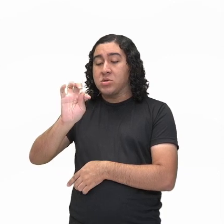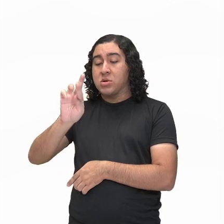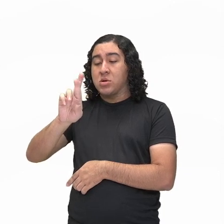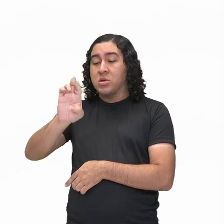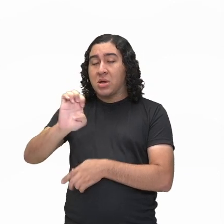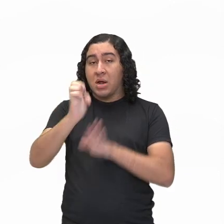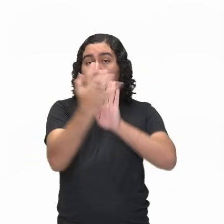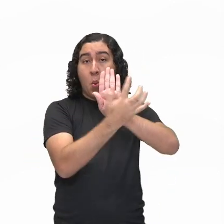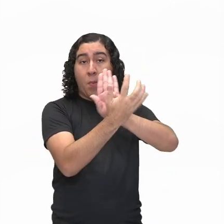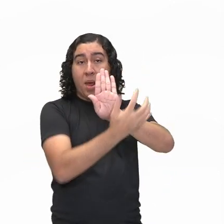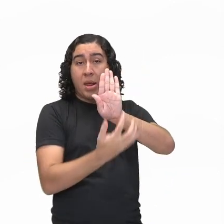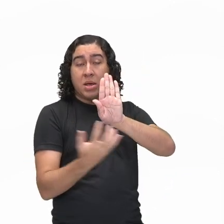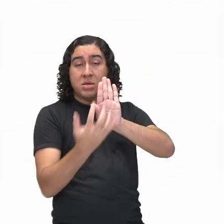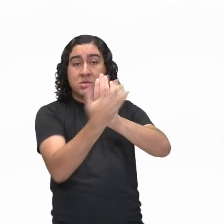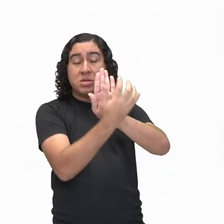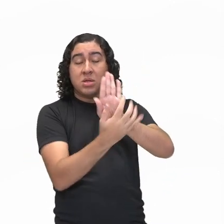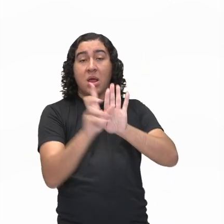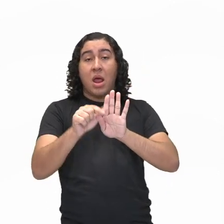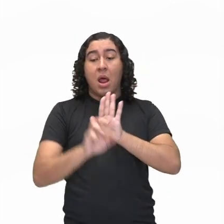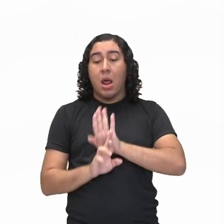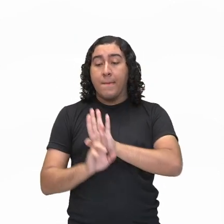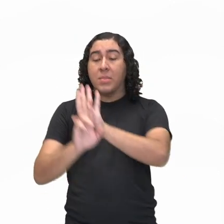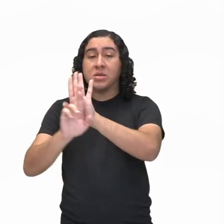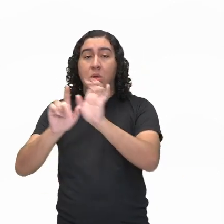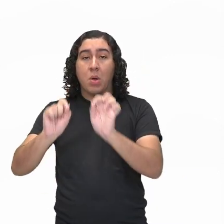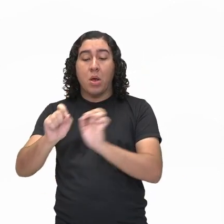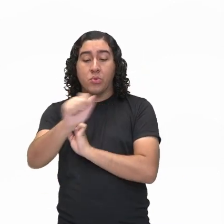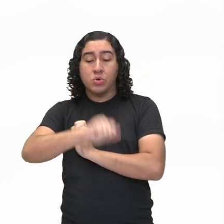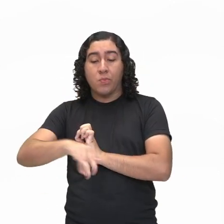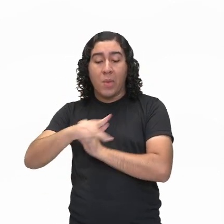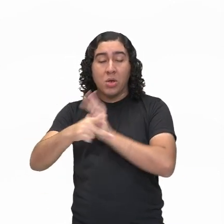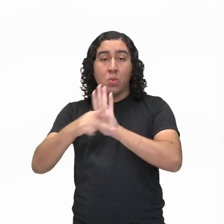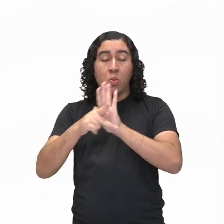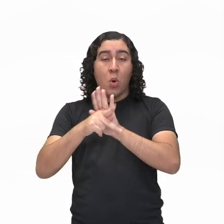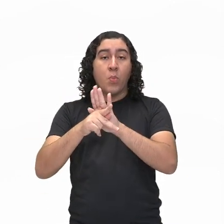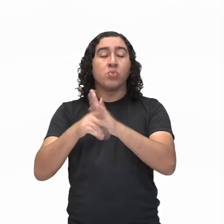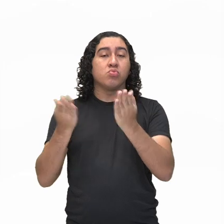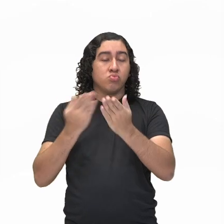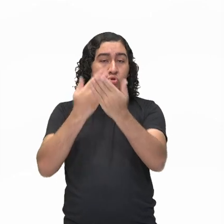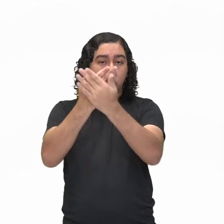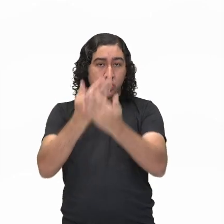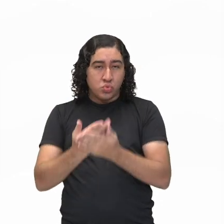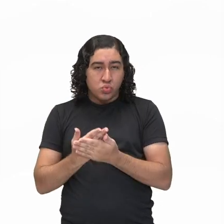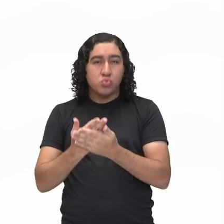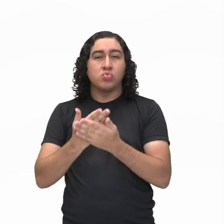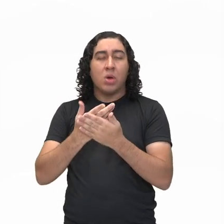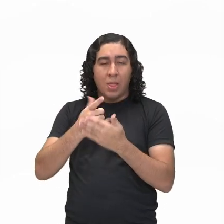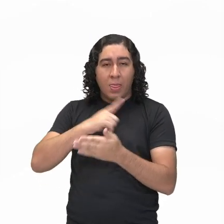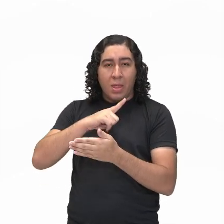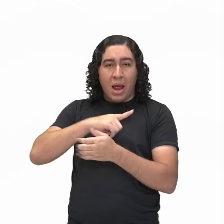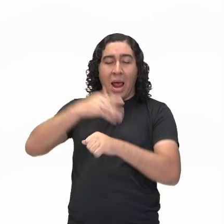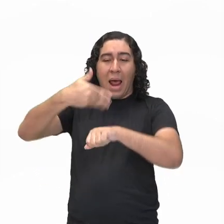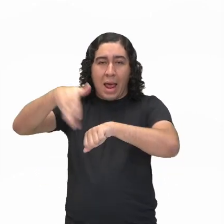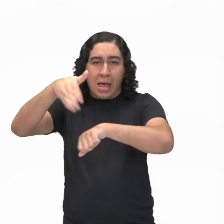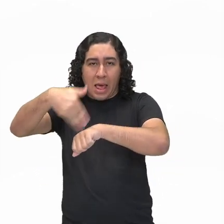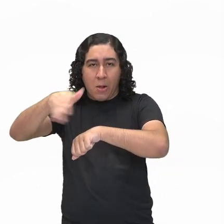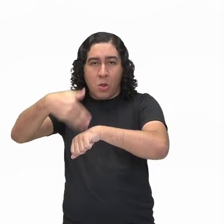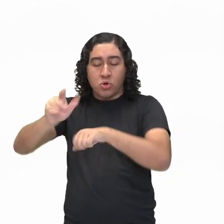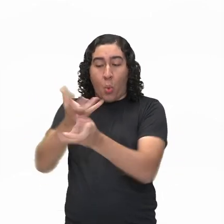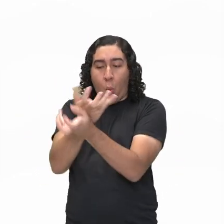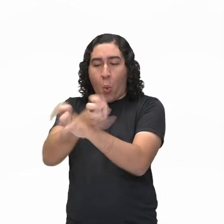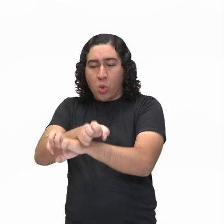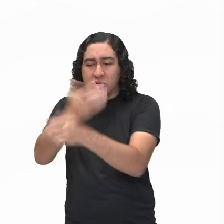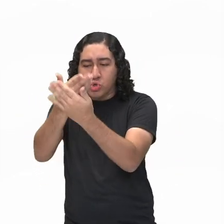representa um sítio arqueológico aqui do Brasil, que é o sítio da Capivara. Aí vocês podem analisar